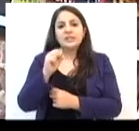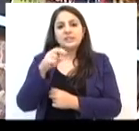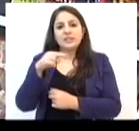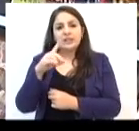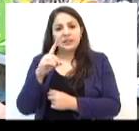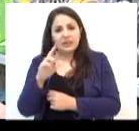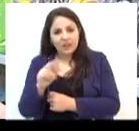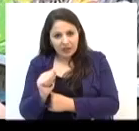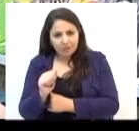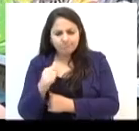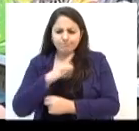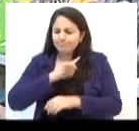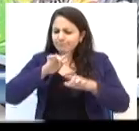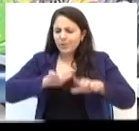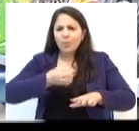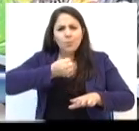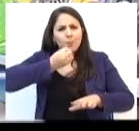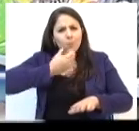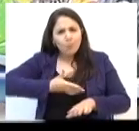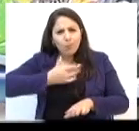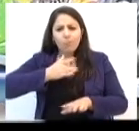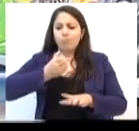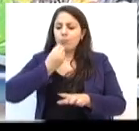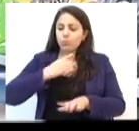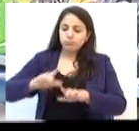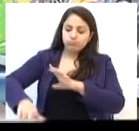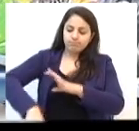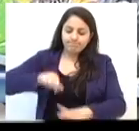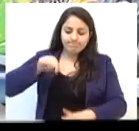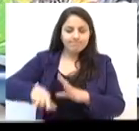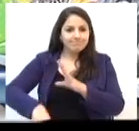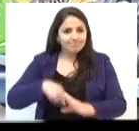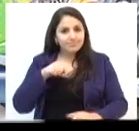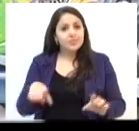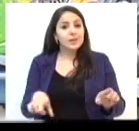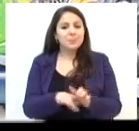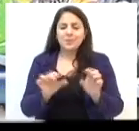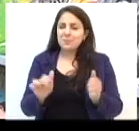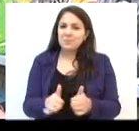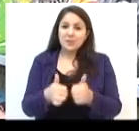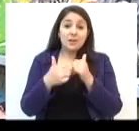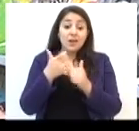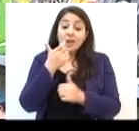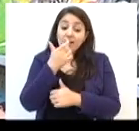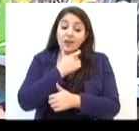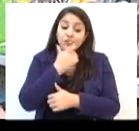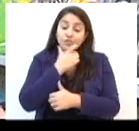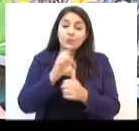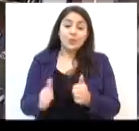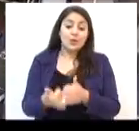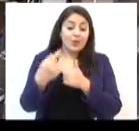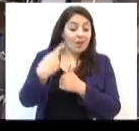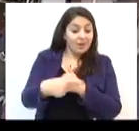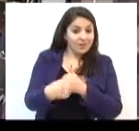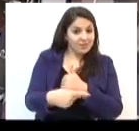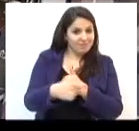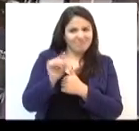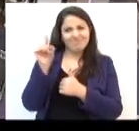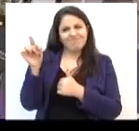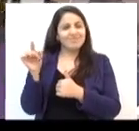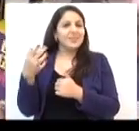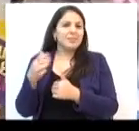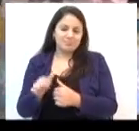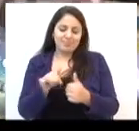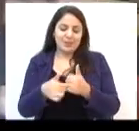Lisandra. O espaço está bom aqui, está bom de escolher, está melhor do que... eu achei melhor aqui do que lá.